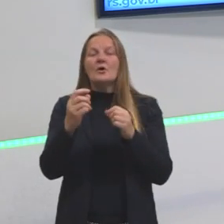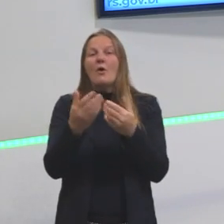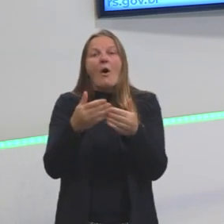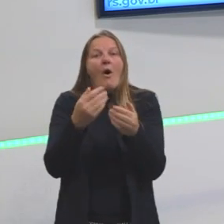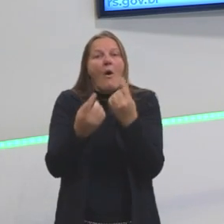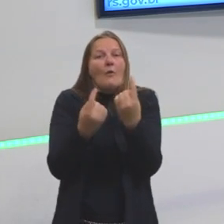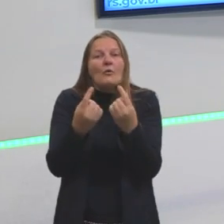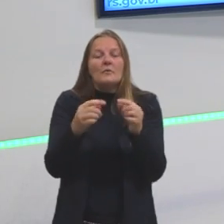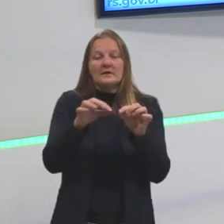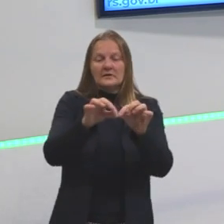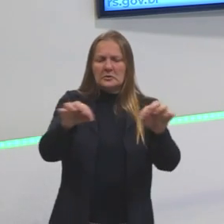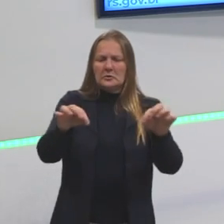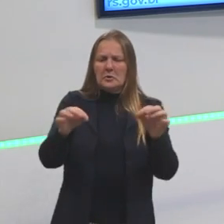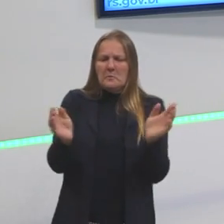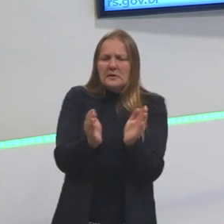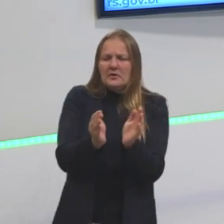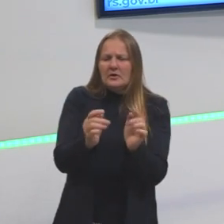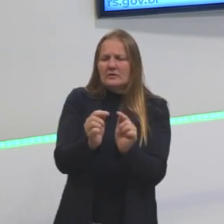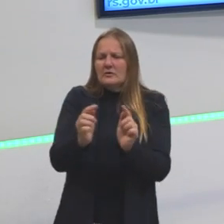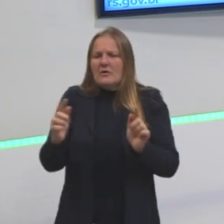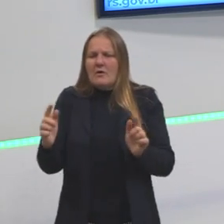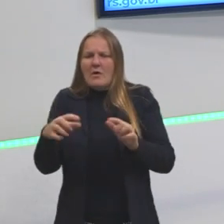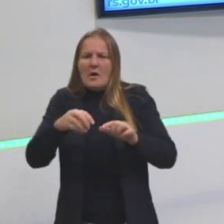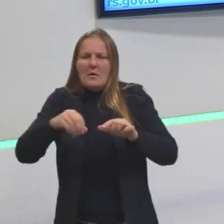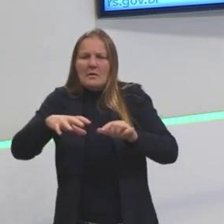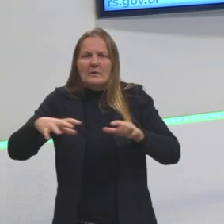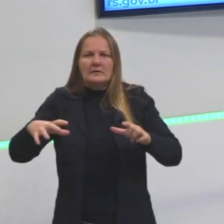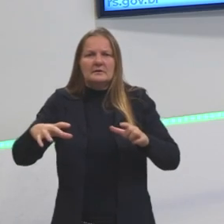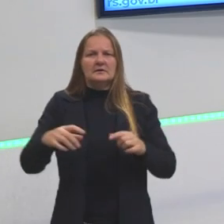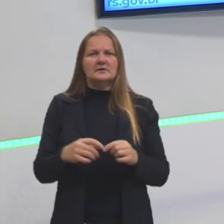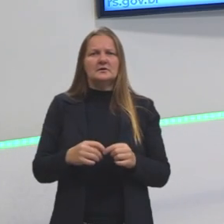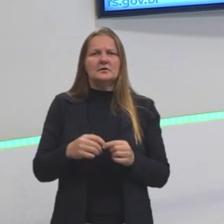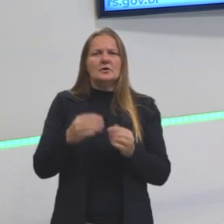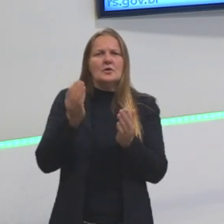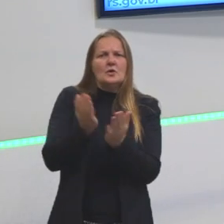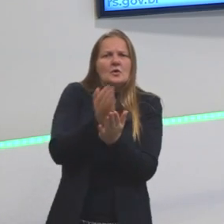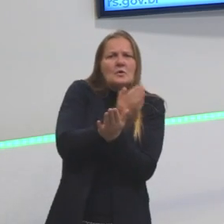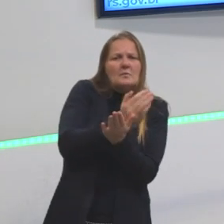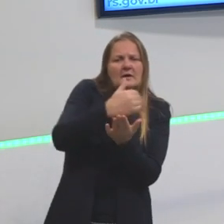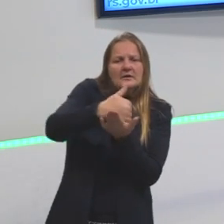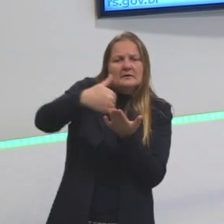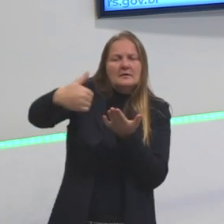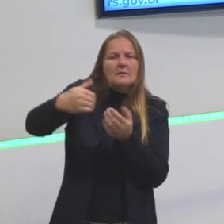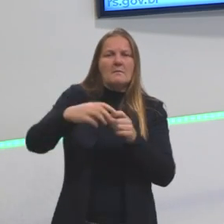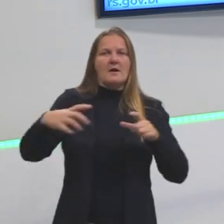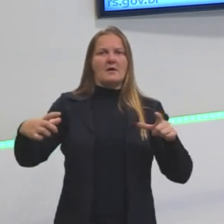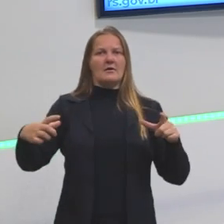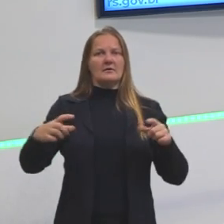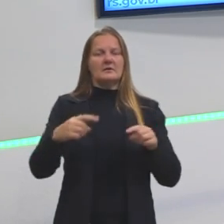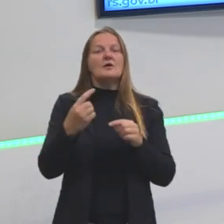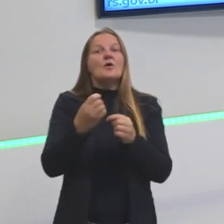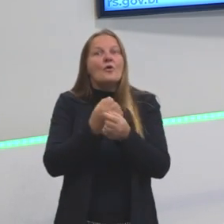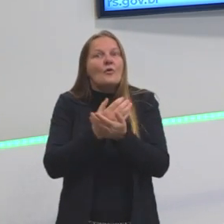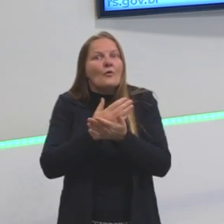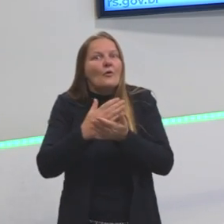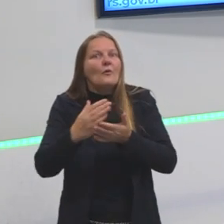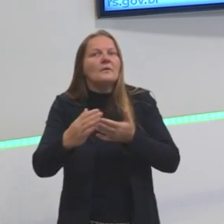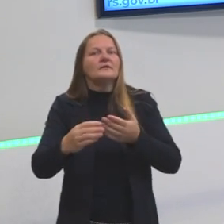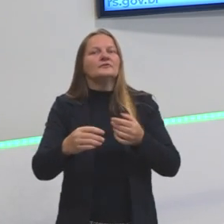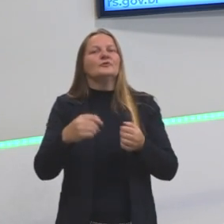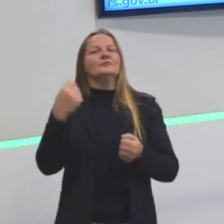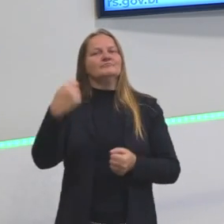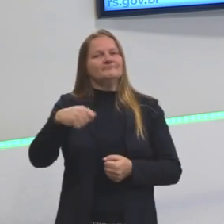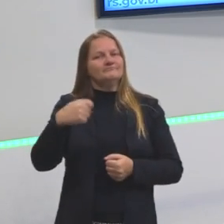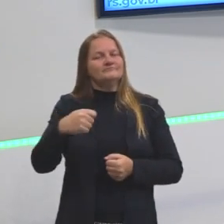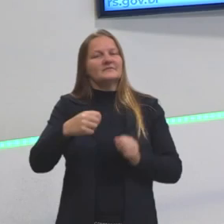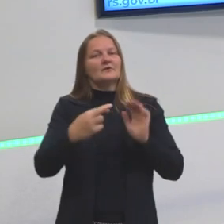o mesmo tamanho. Algumas representavam uma parte de outro terreno maior. Então, começou a surgir a necessidade